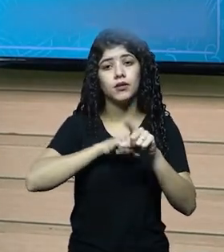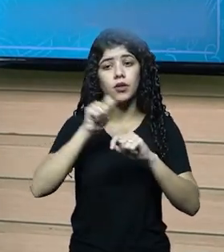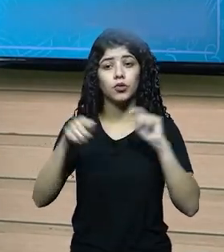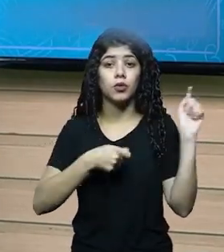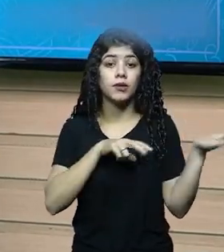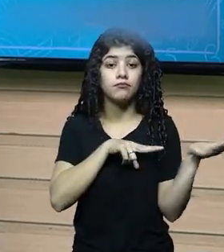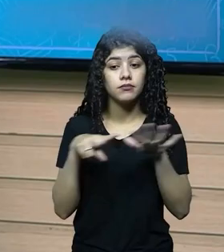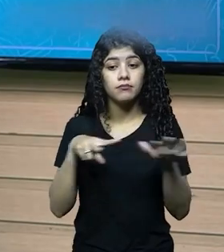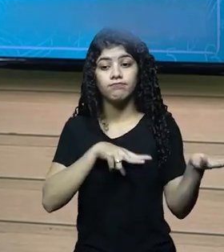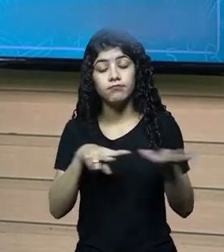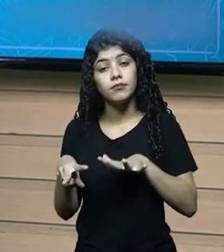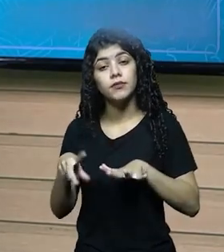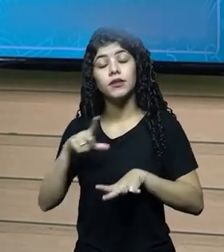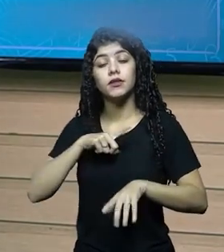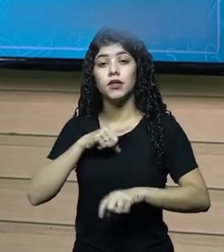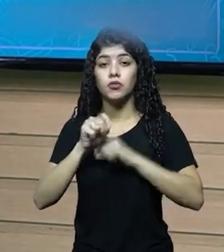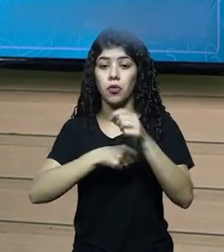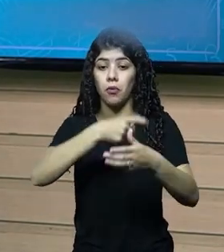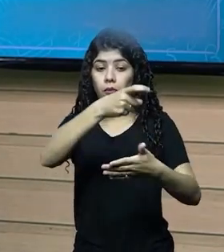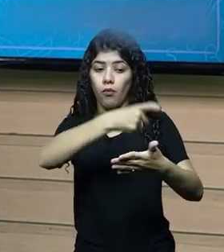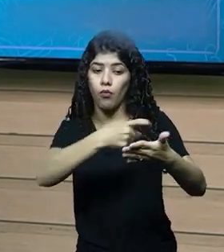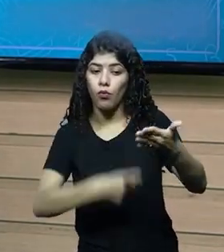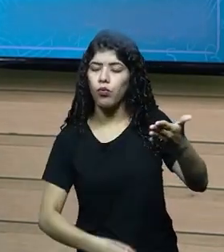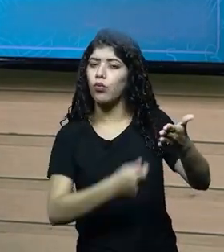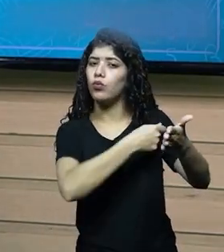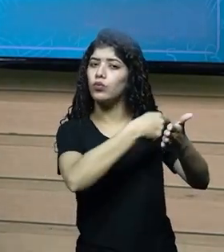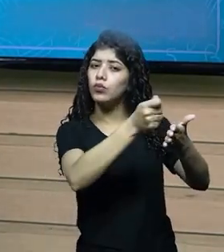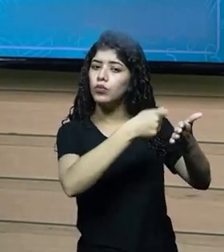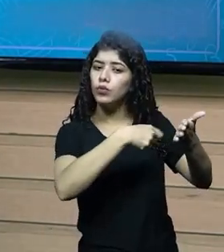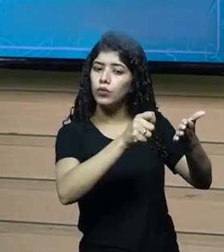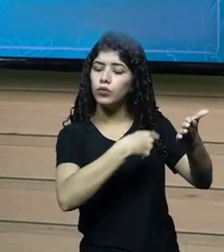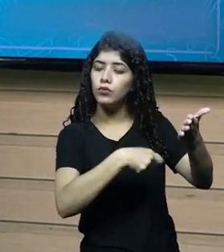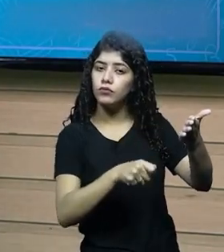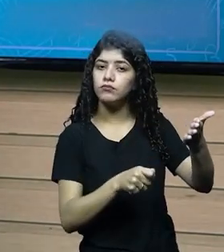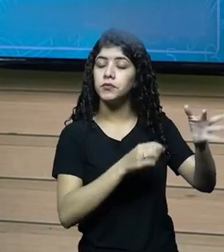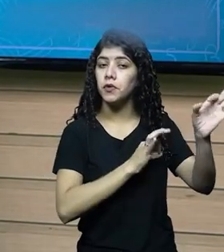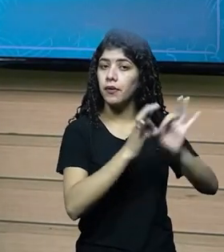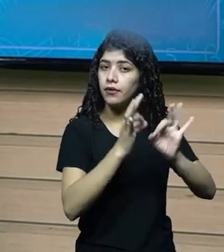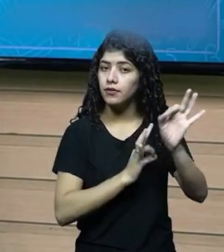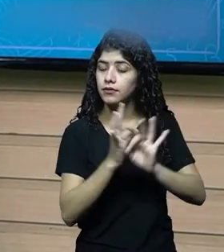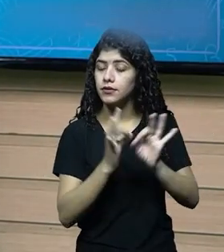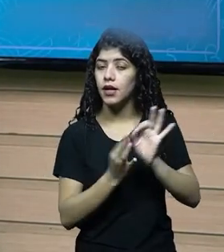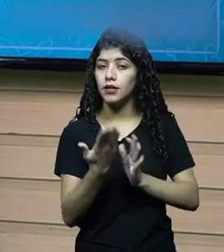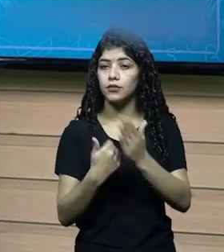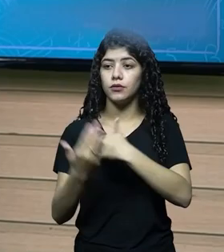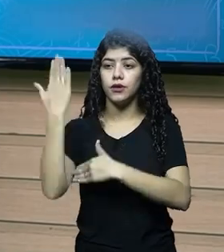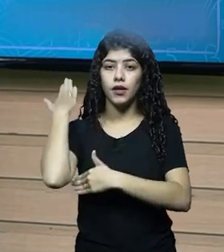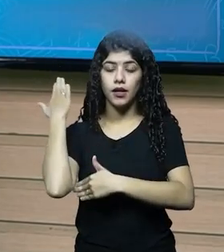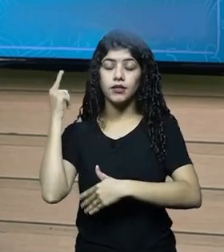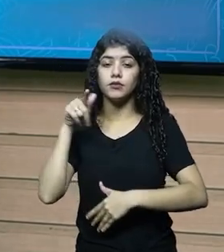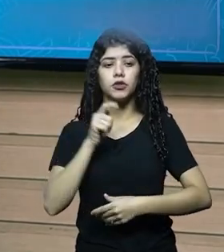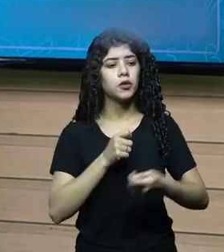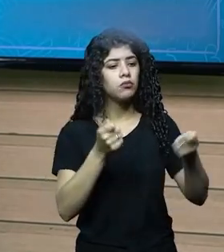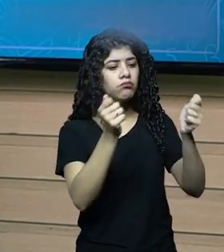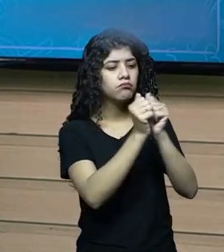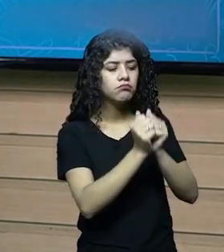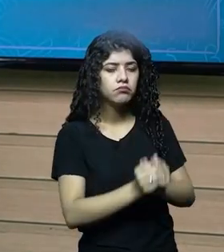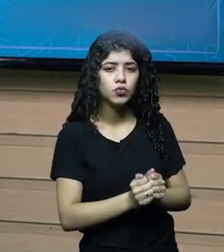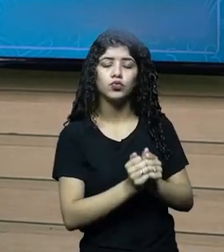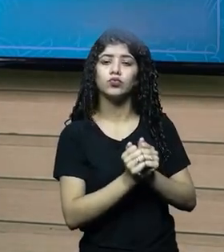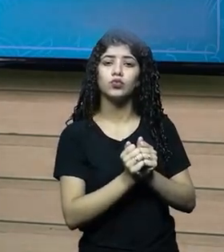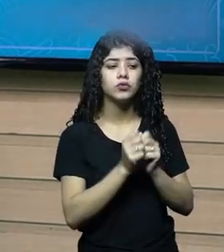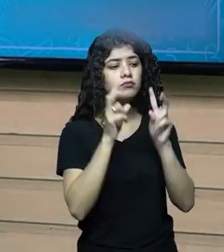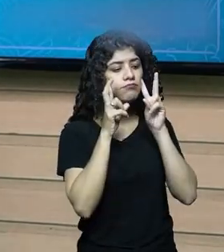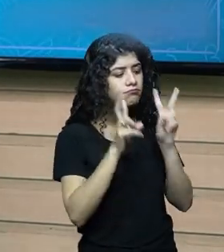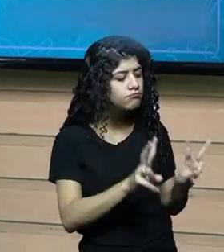semana, é feito um checklist de tudo aquilo que estava previsto, que estava planejado, e você faz o acompanhamento durante